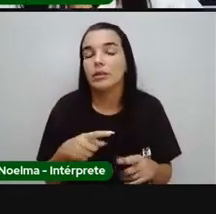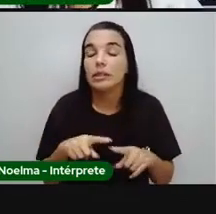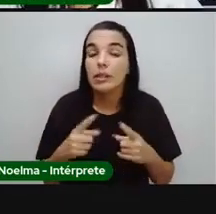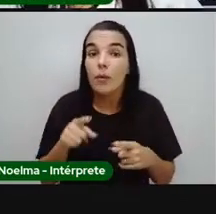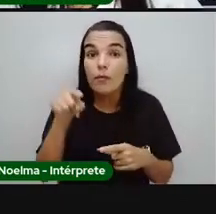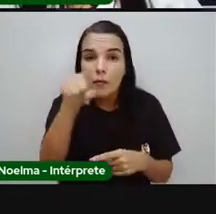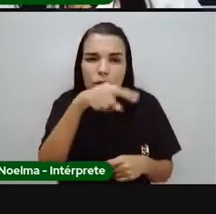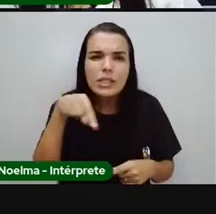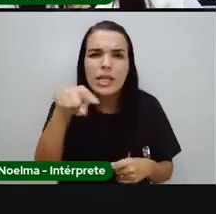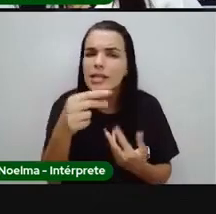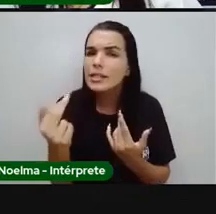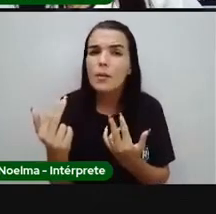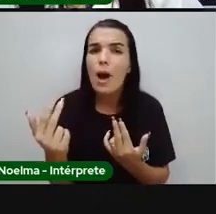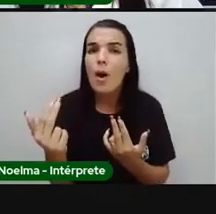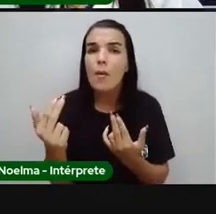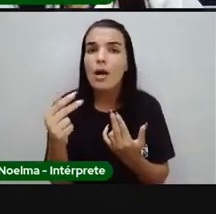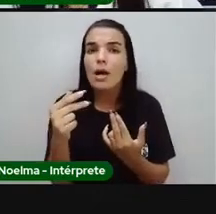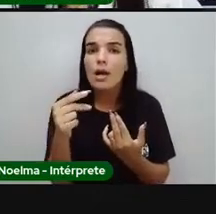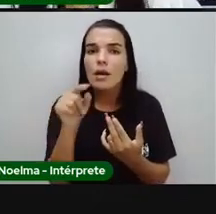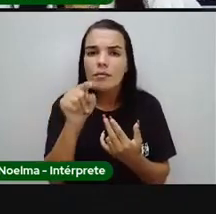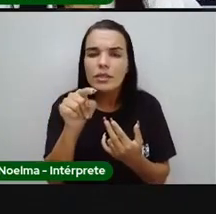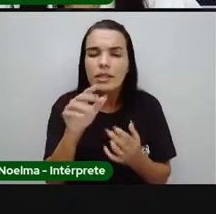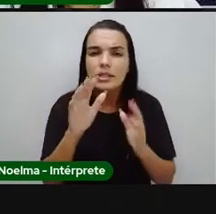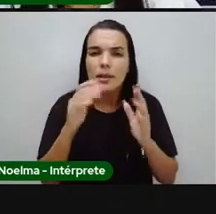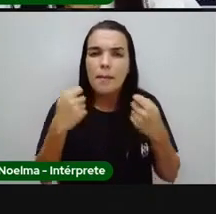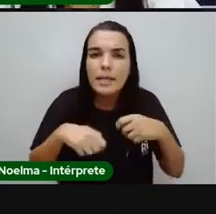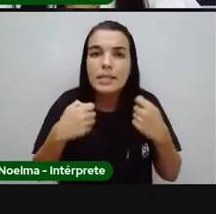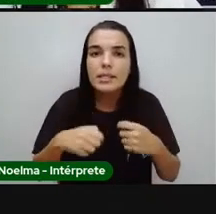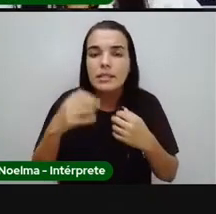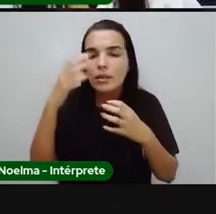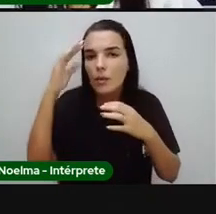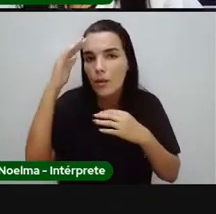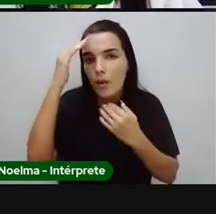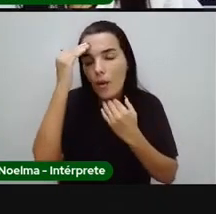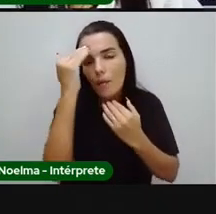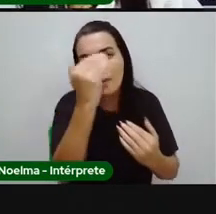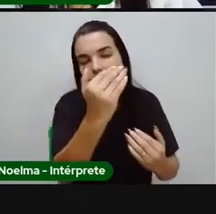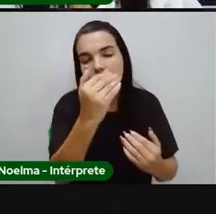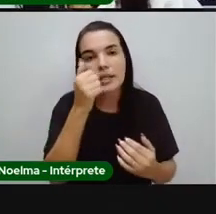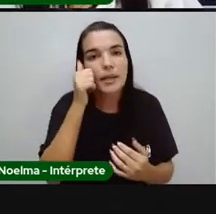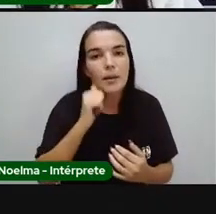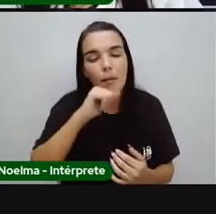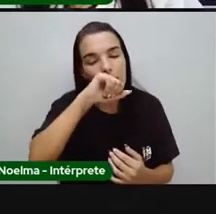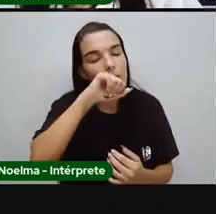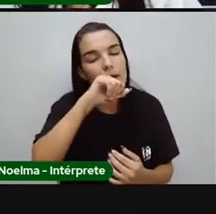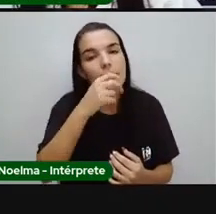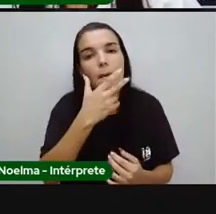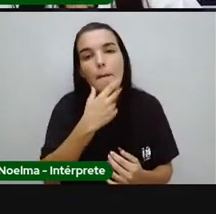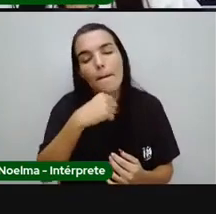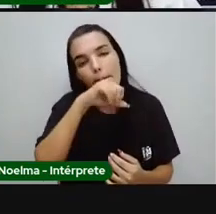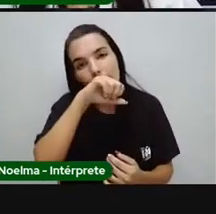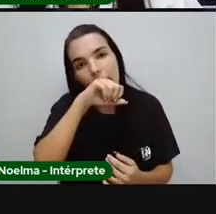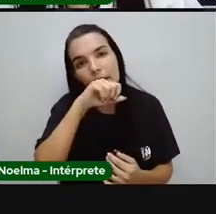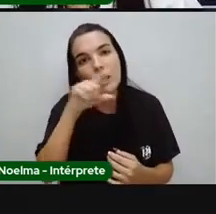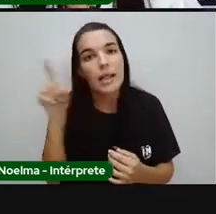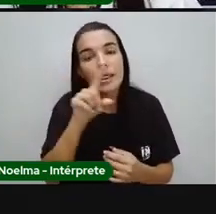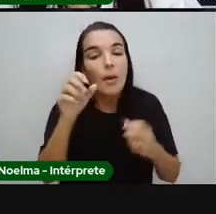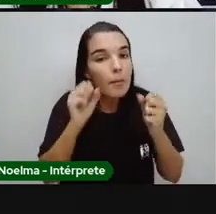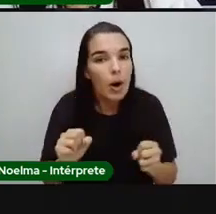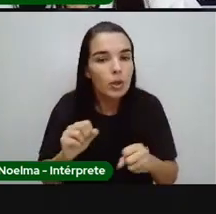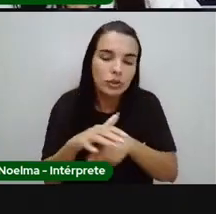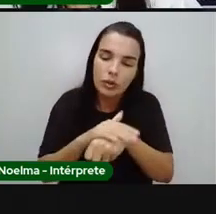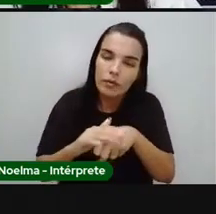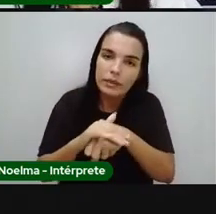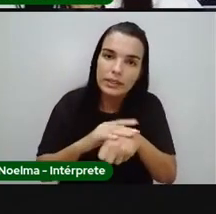perigo que é a gente conversar, usar confiança para pessoas estranhas, os riscos que a gente pode